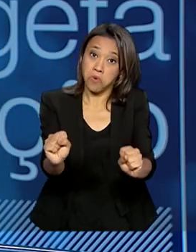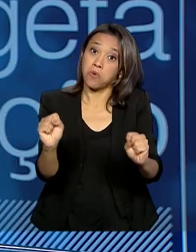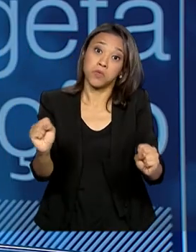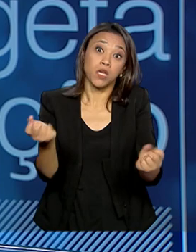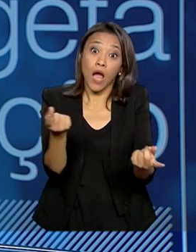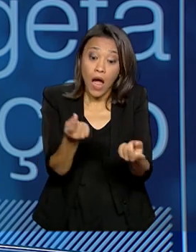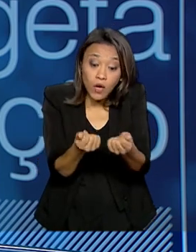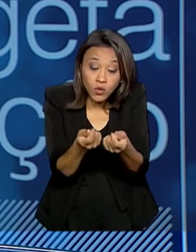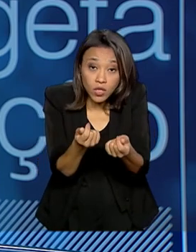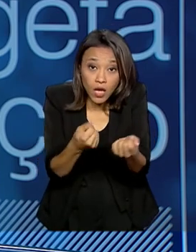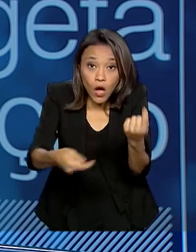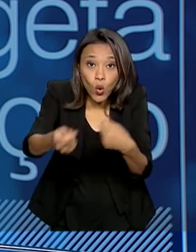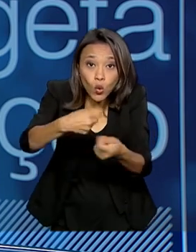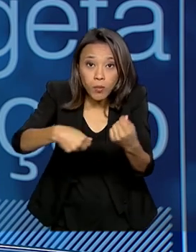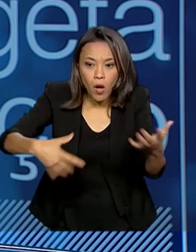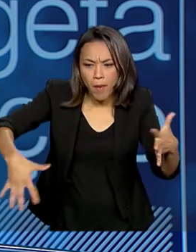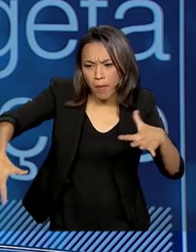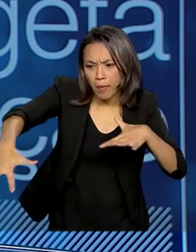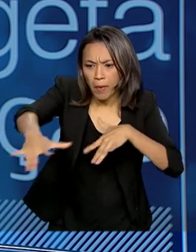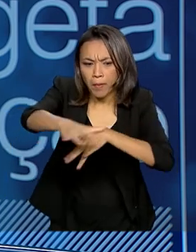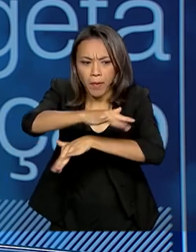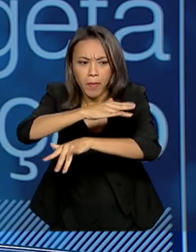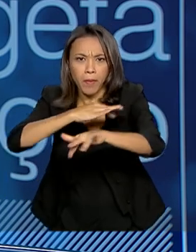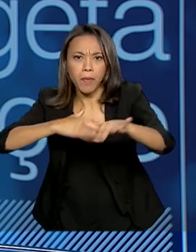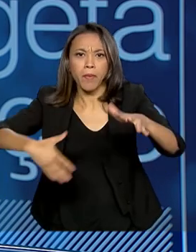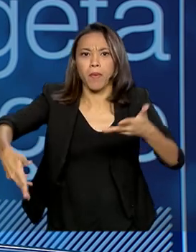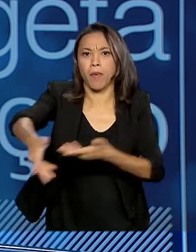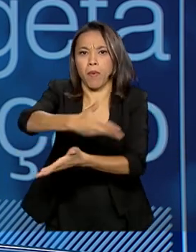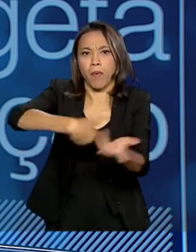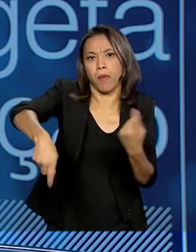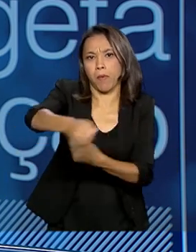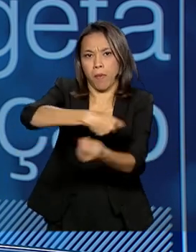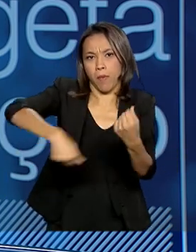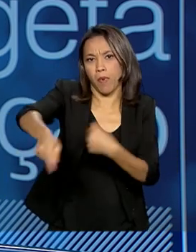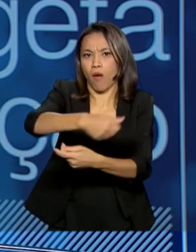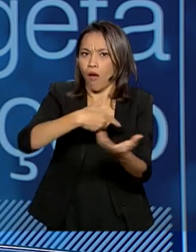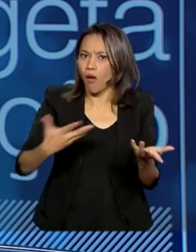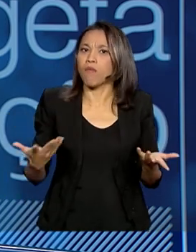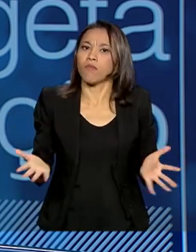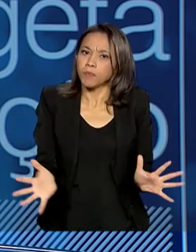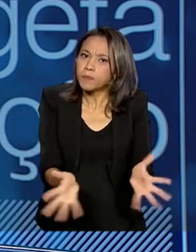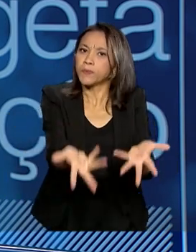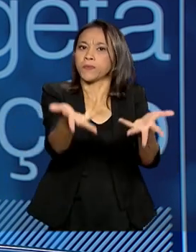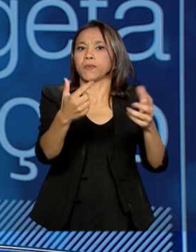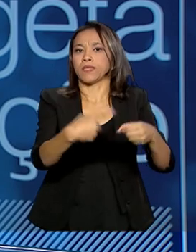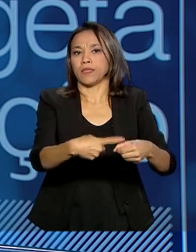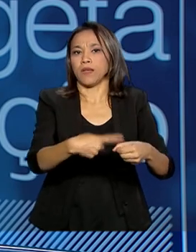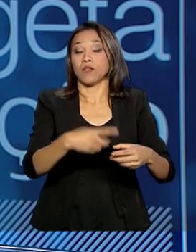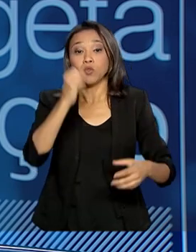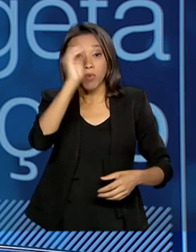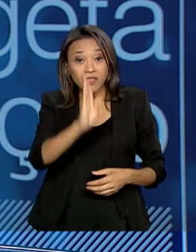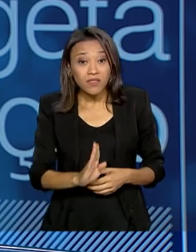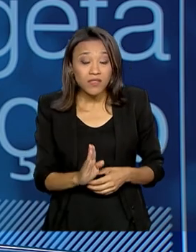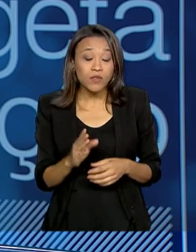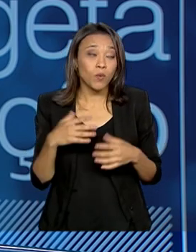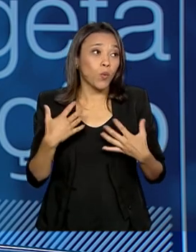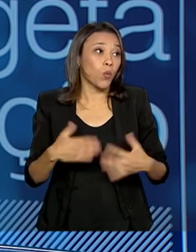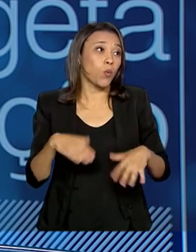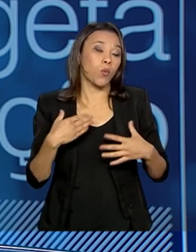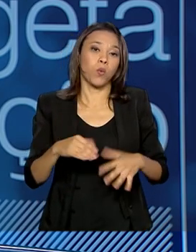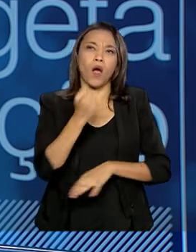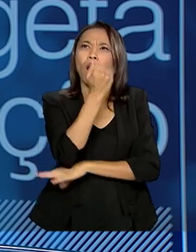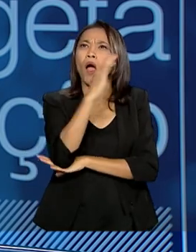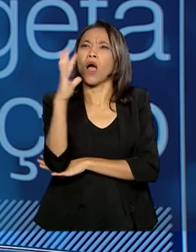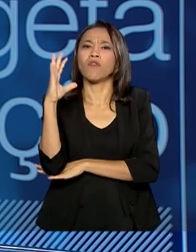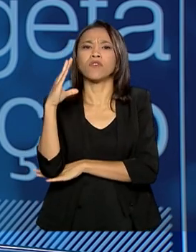mais. E as pessoas vão preservar, porque aquilo aumenta o sustento. O Brasil é o maior potencial de ecoturismo do